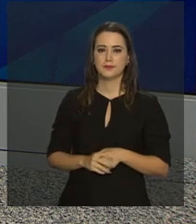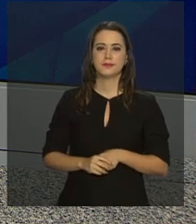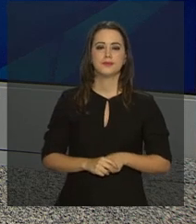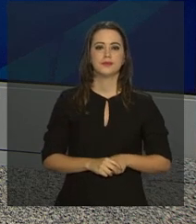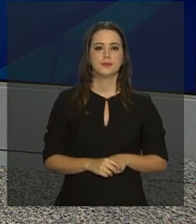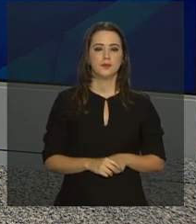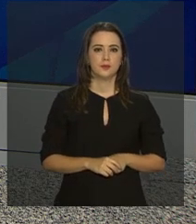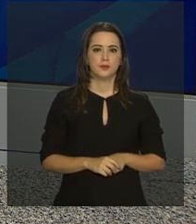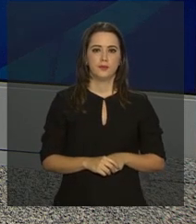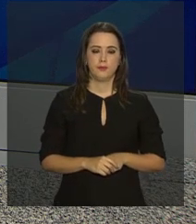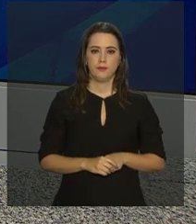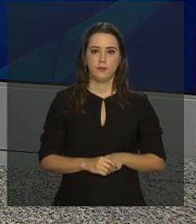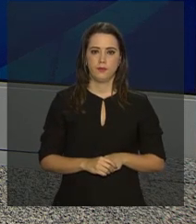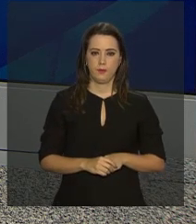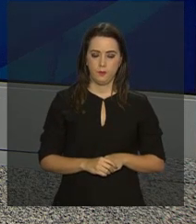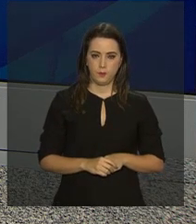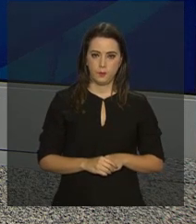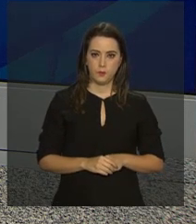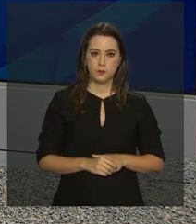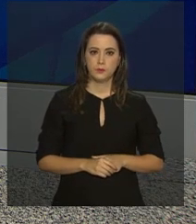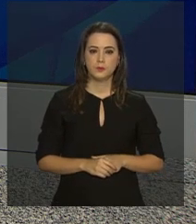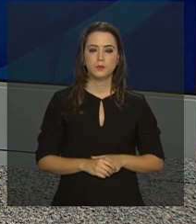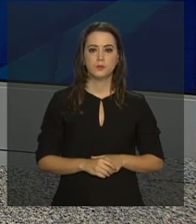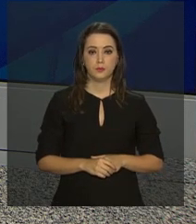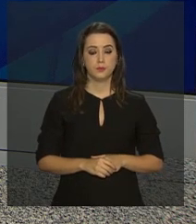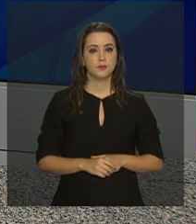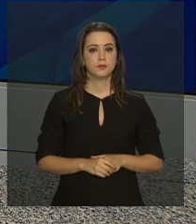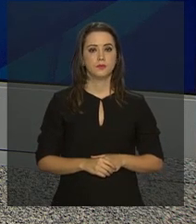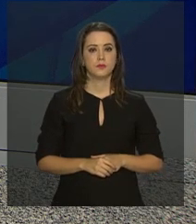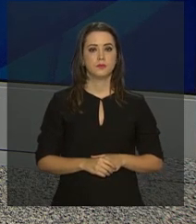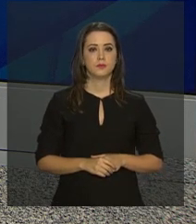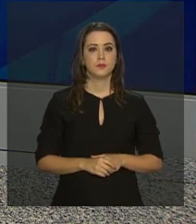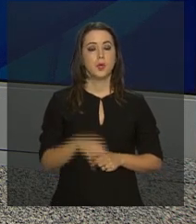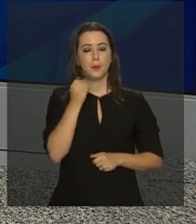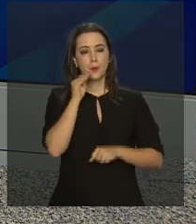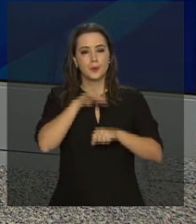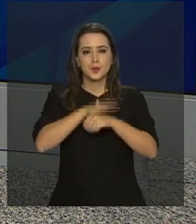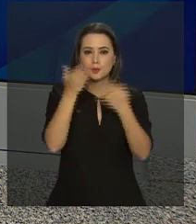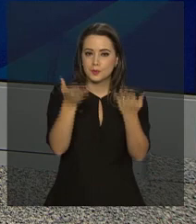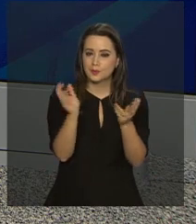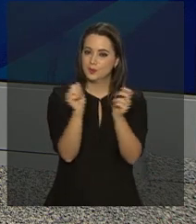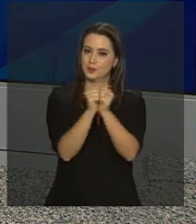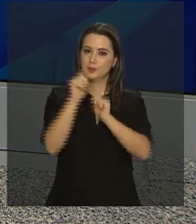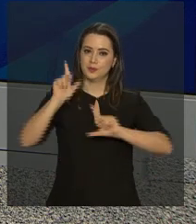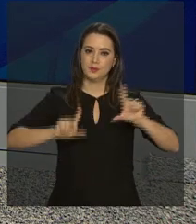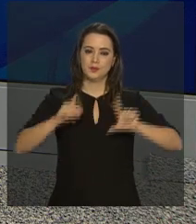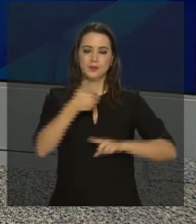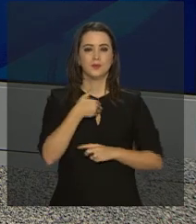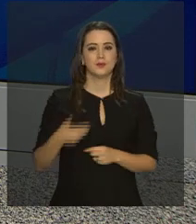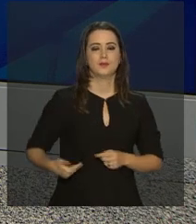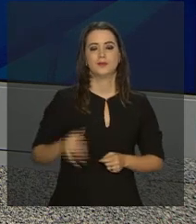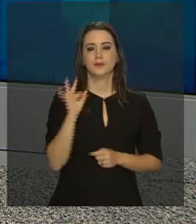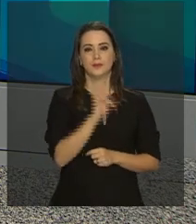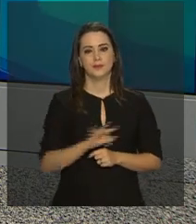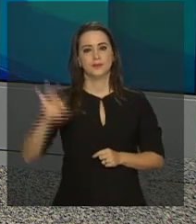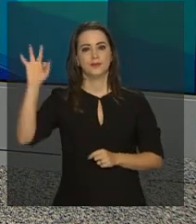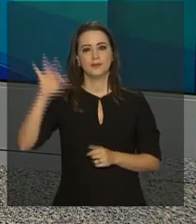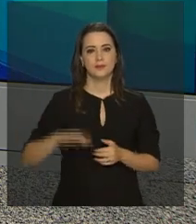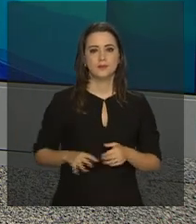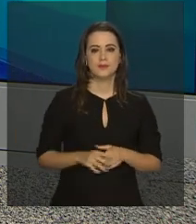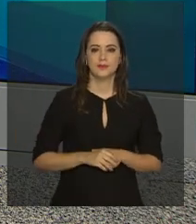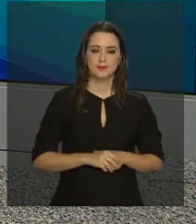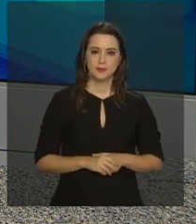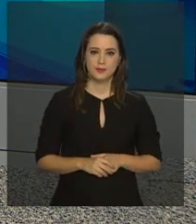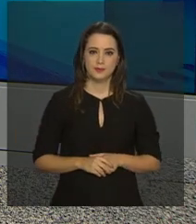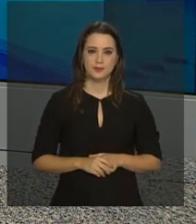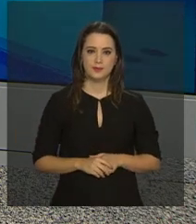-9867-8787. Uma boa noite para você e continue com a gente aqui na NBR, TV do